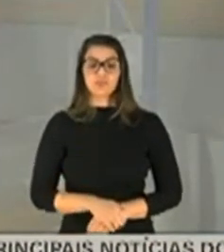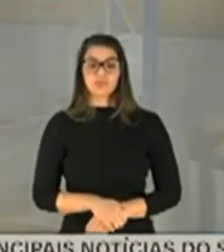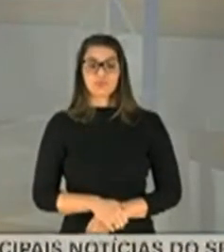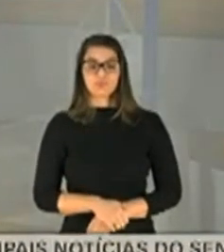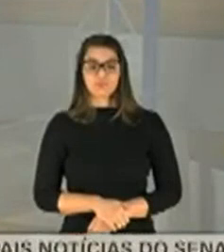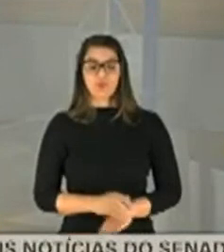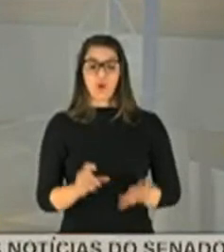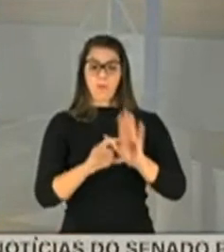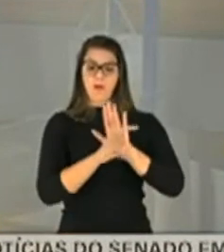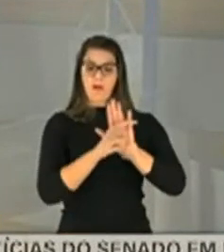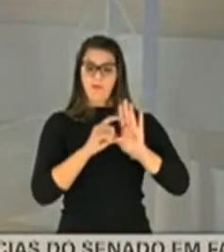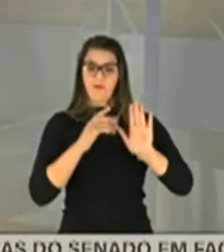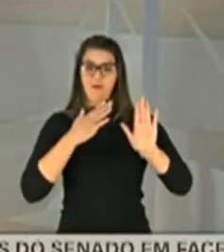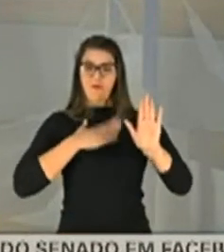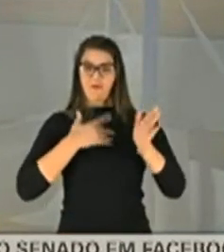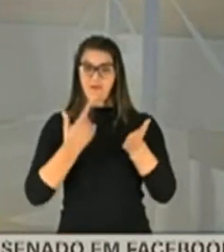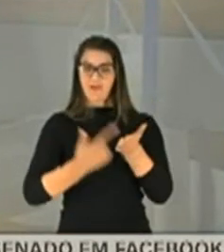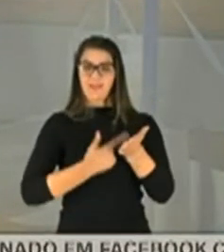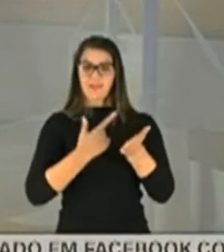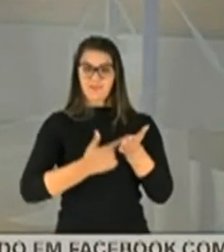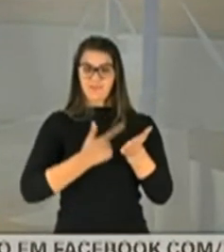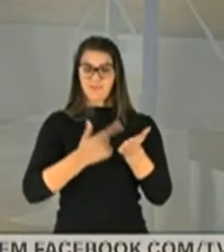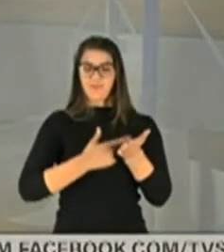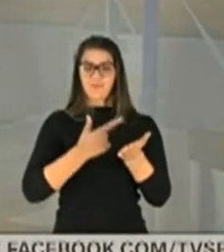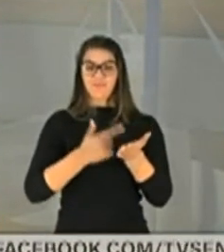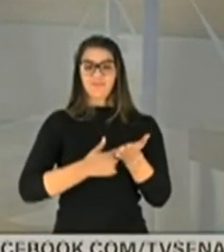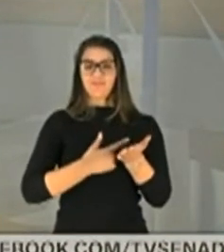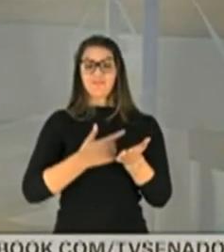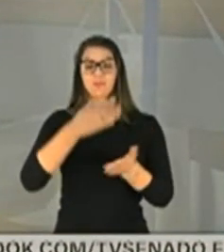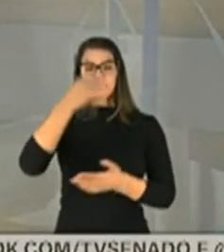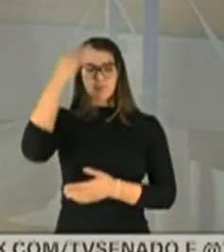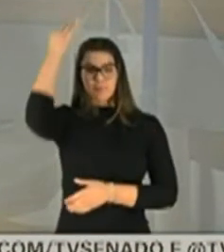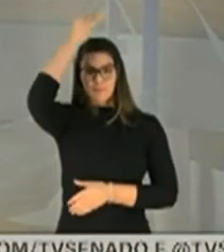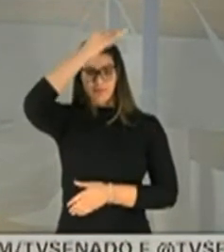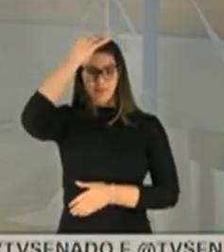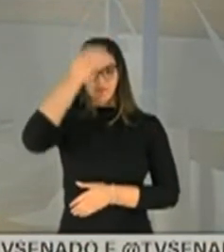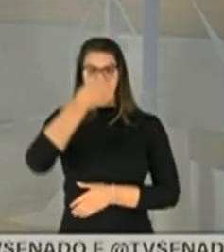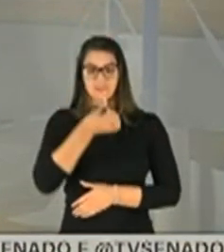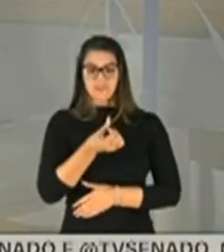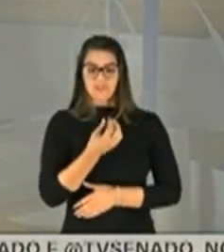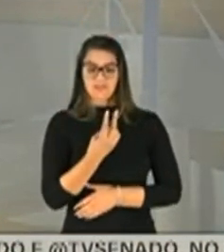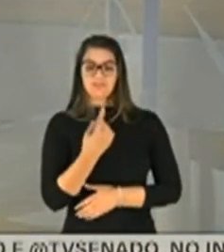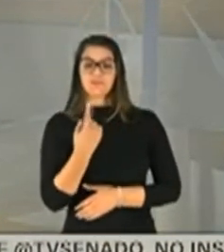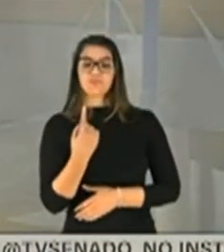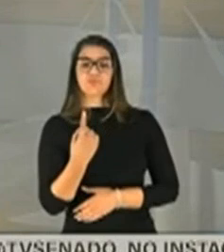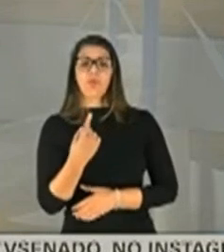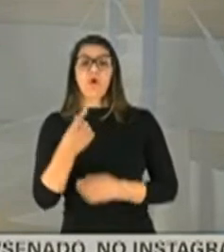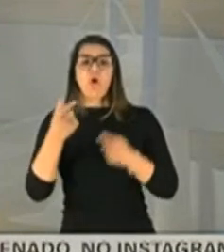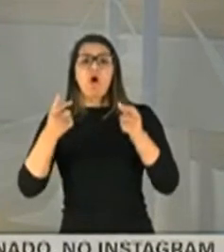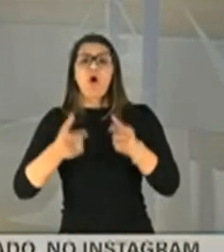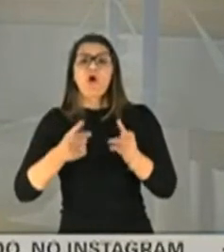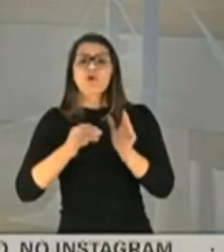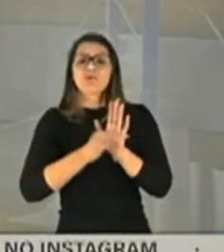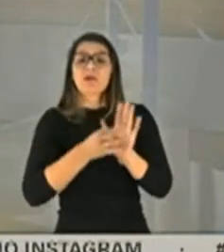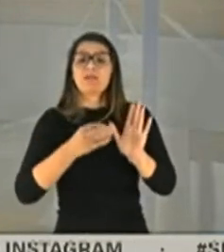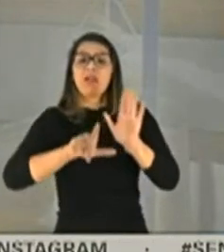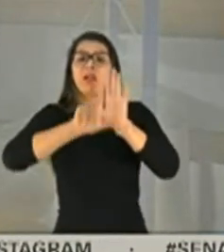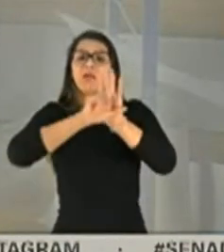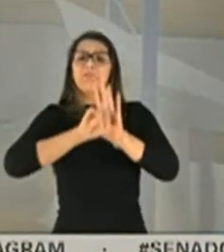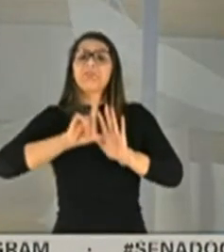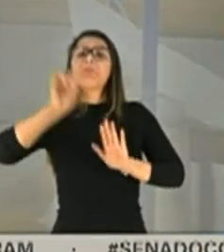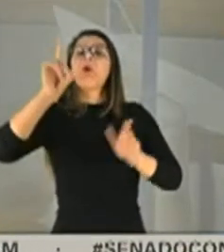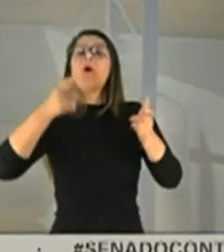que eu gosto muito do livro dos Espíritos, questão 621, onde está escrita a lei de Deus,